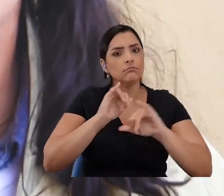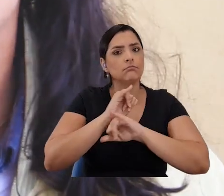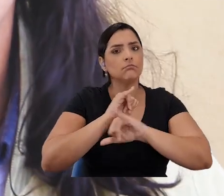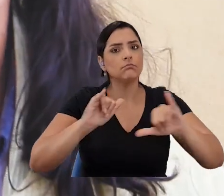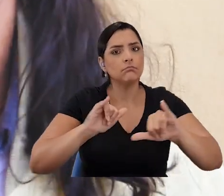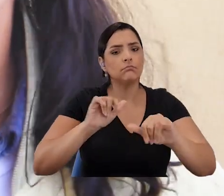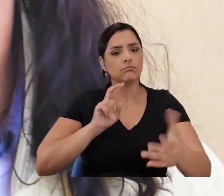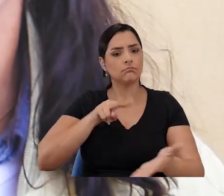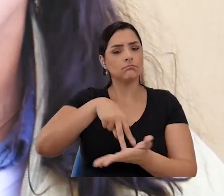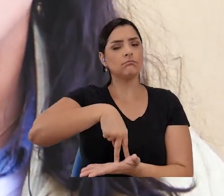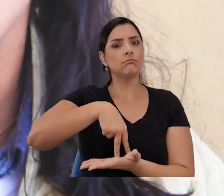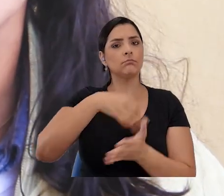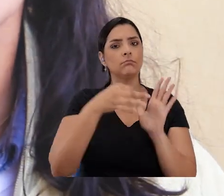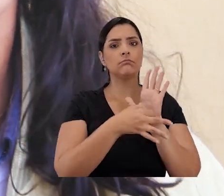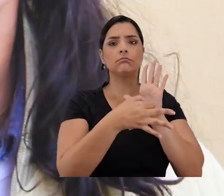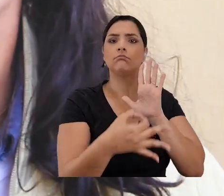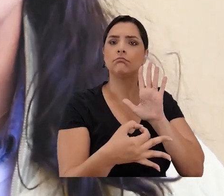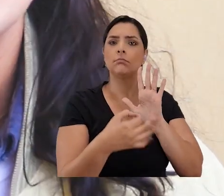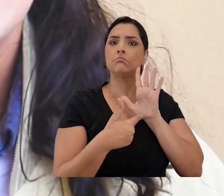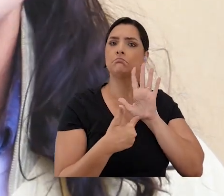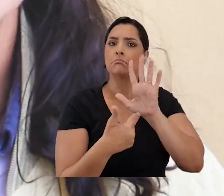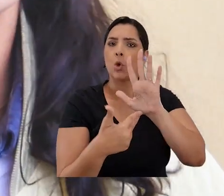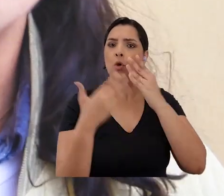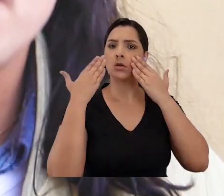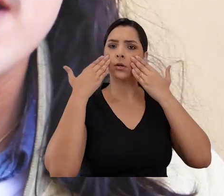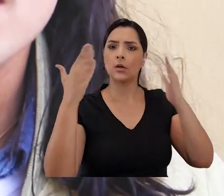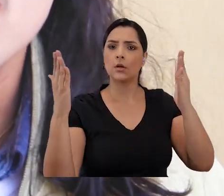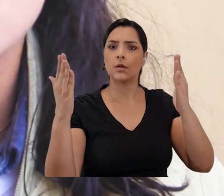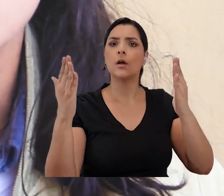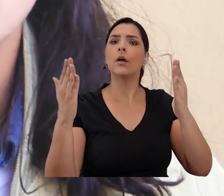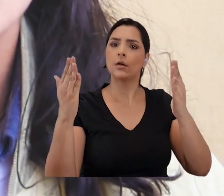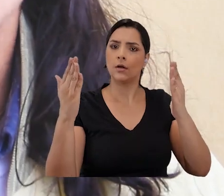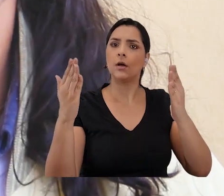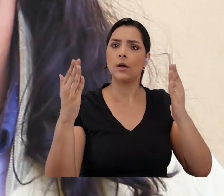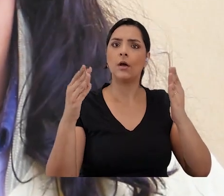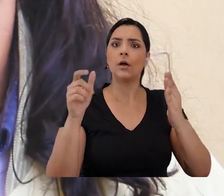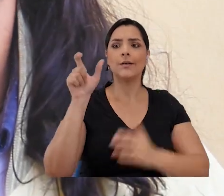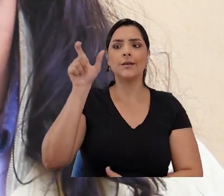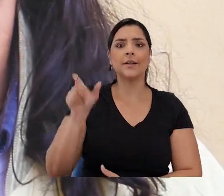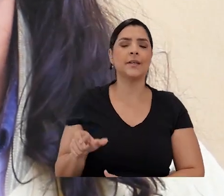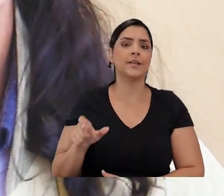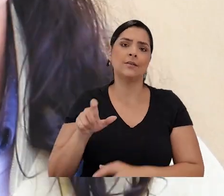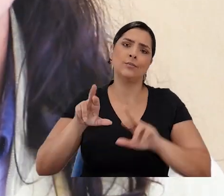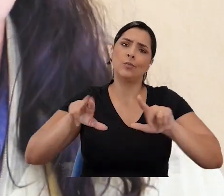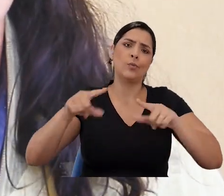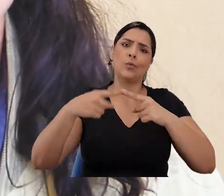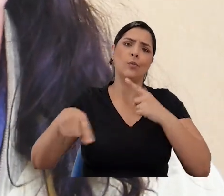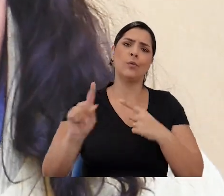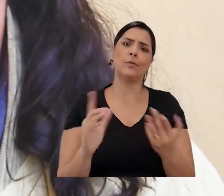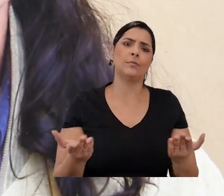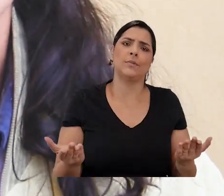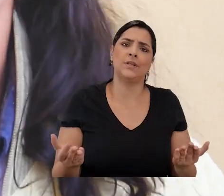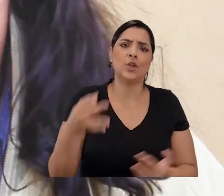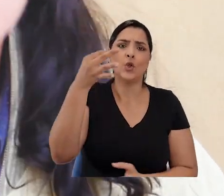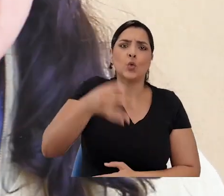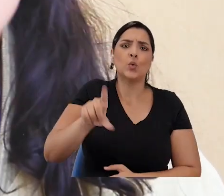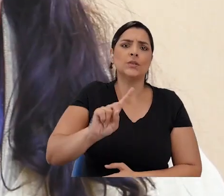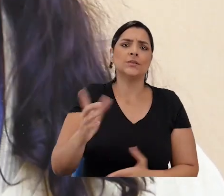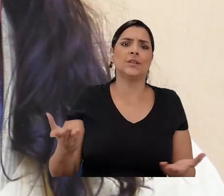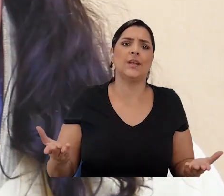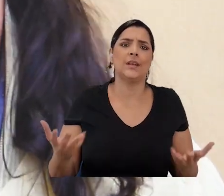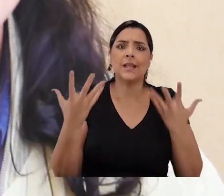de comunicar e de se colocar de maneira a deixar explícito que aquilo não é condizente, que aquilo não está